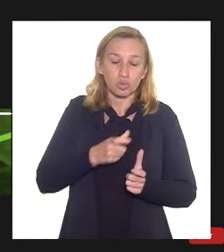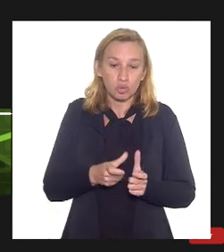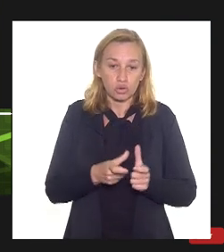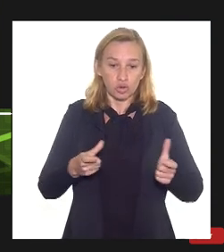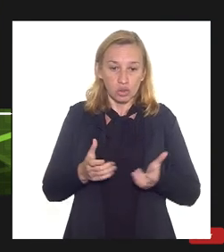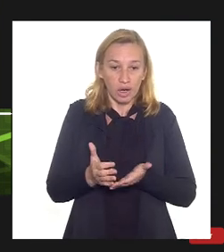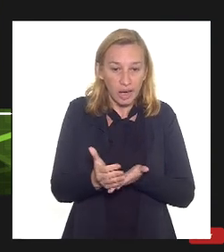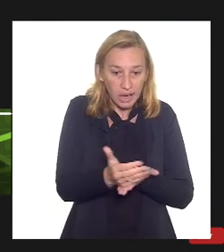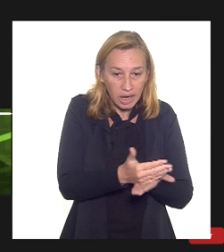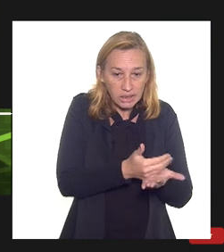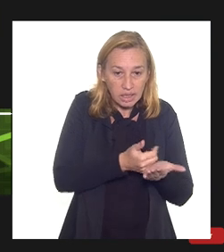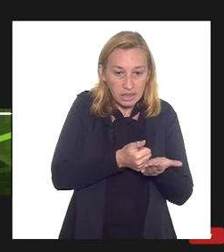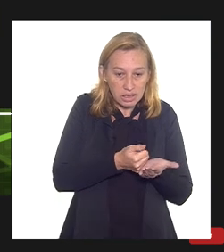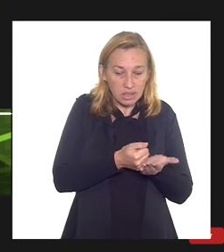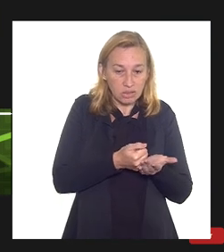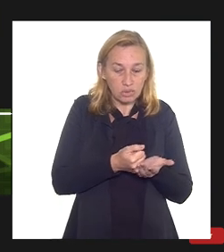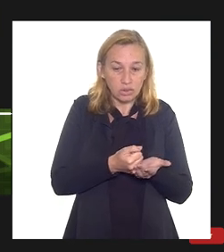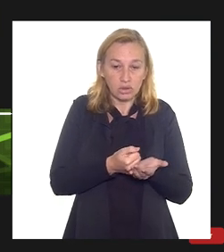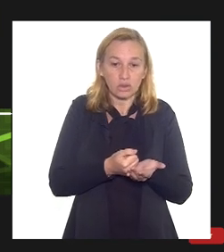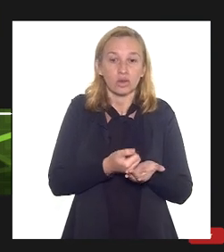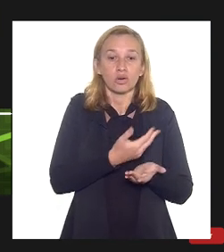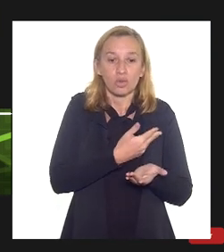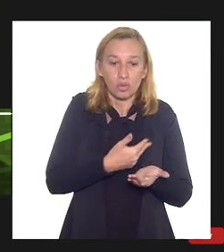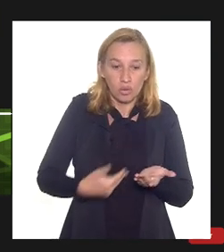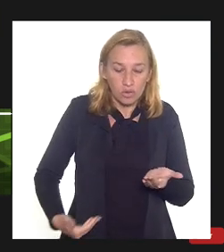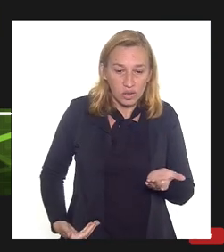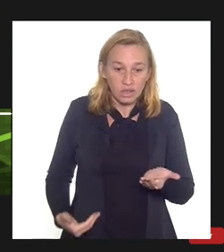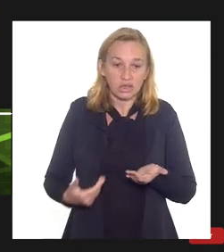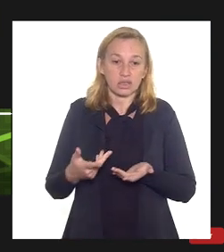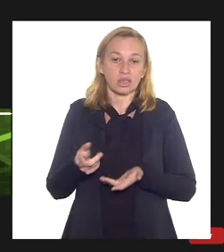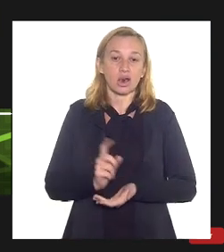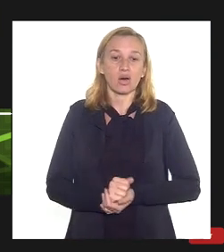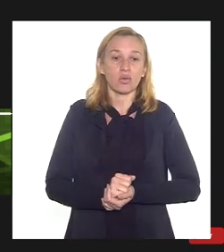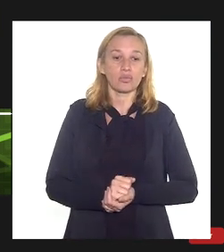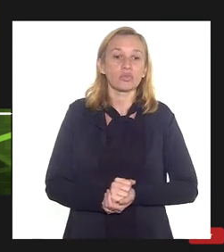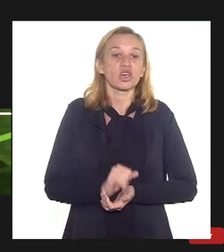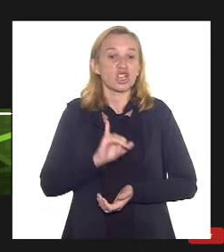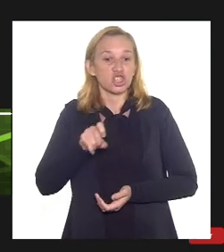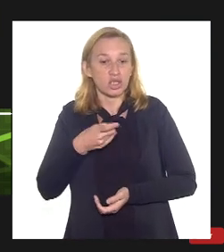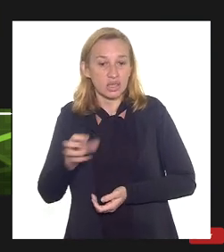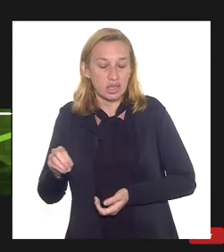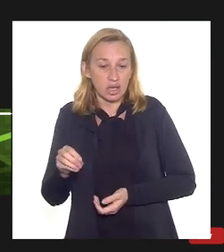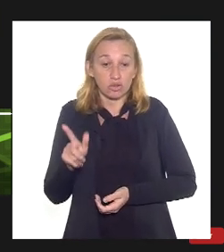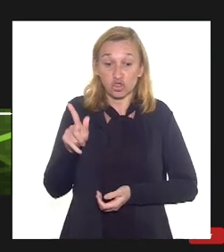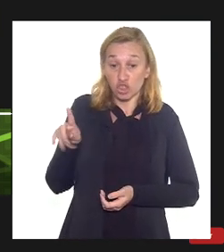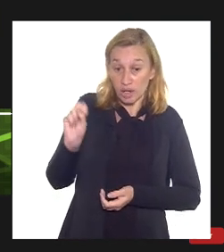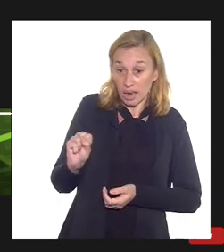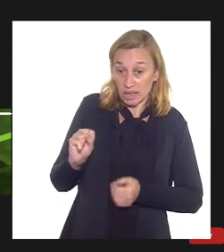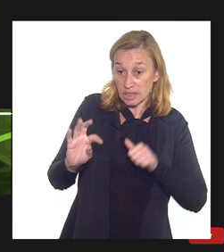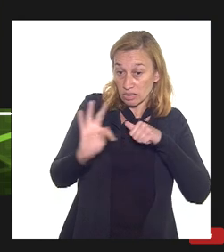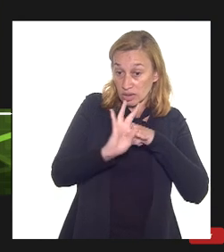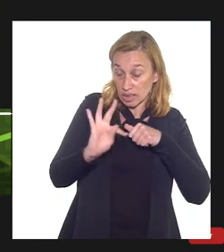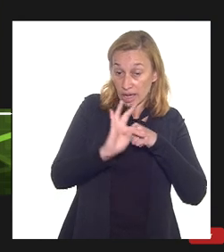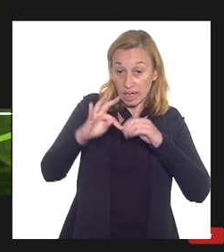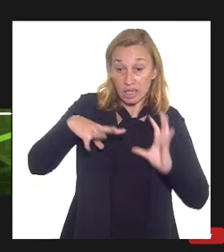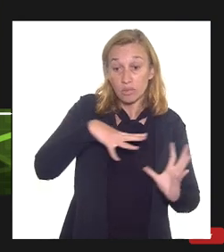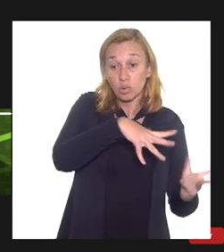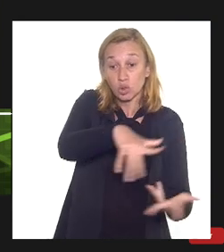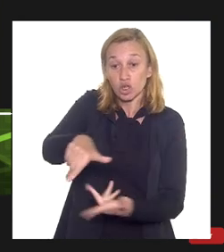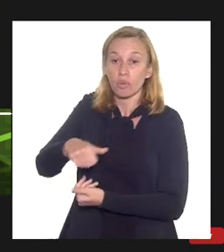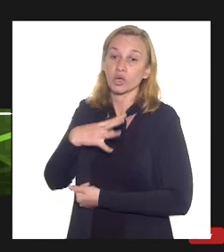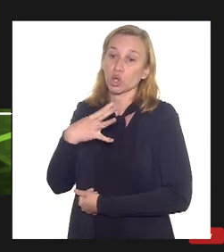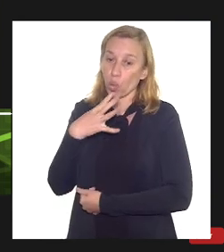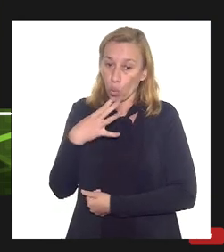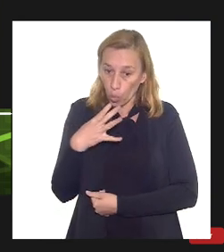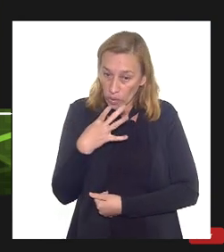as arrecadações governamentais a questão da rejeição de gás é uma técnica mundialmente conhecida então